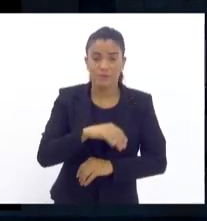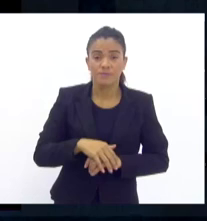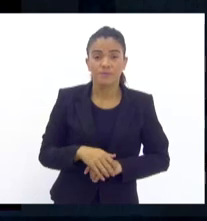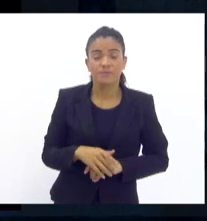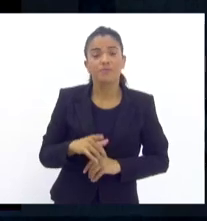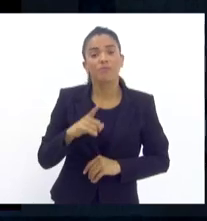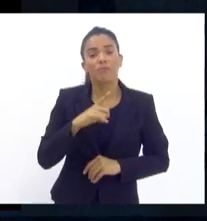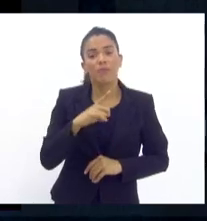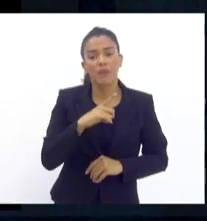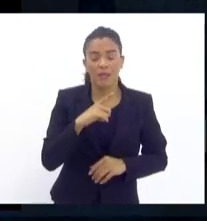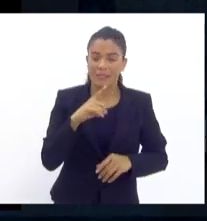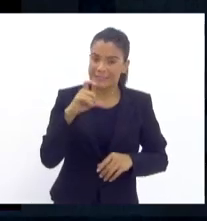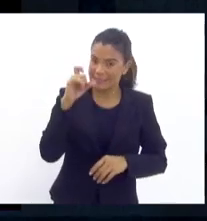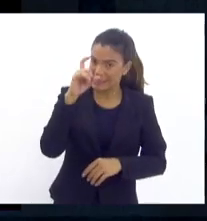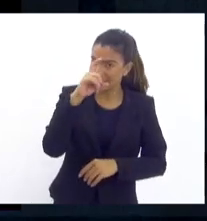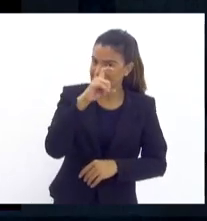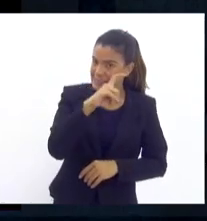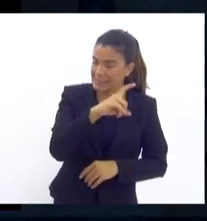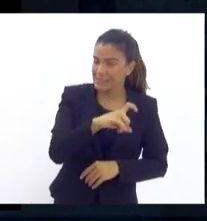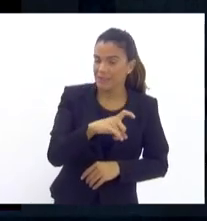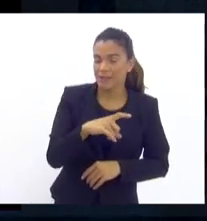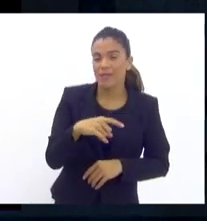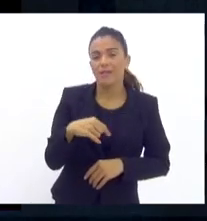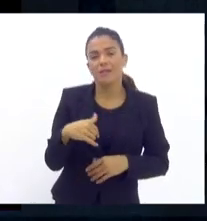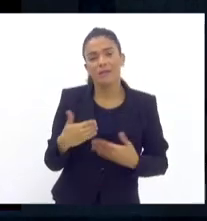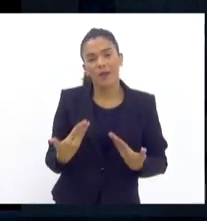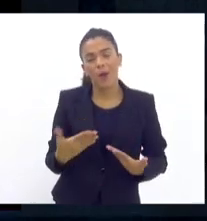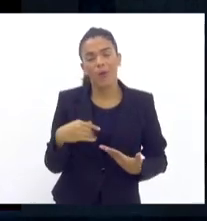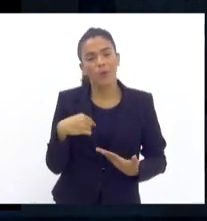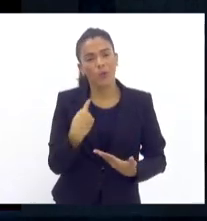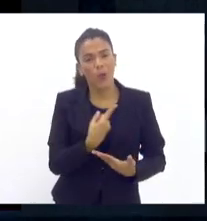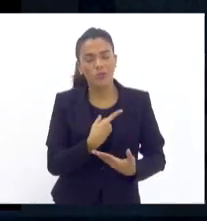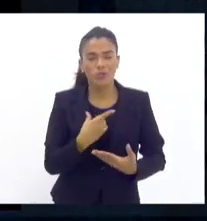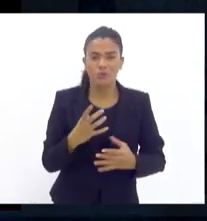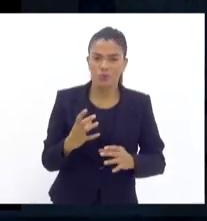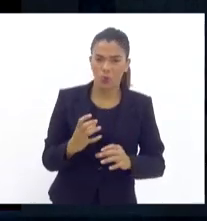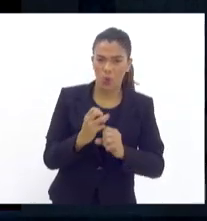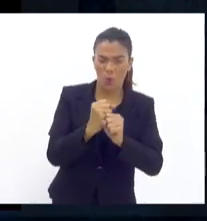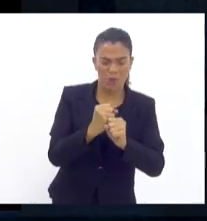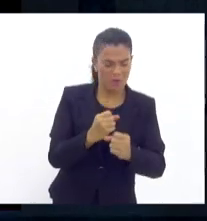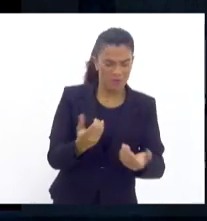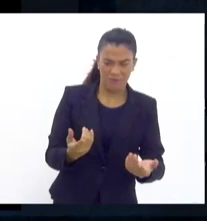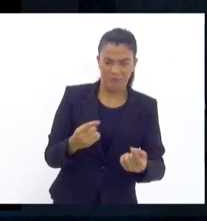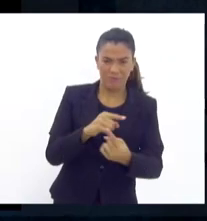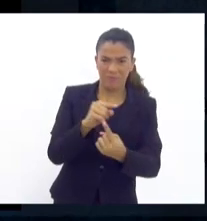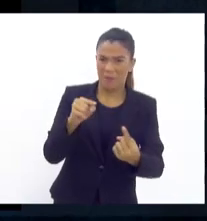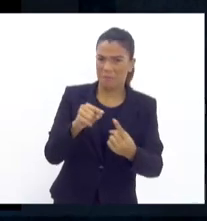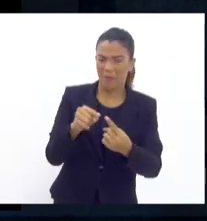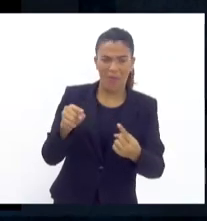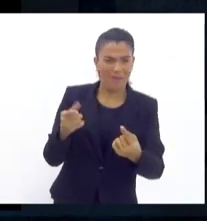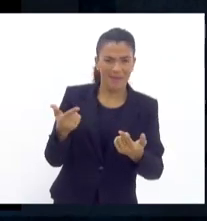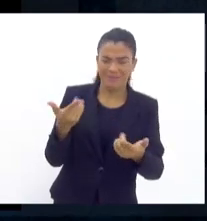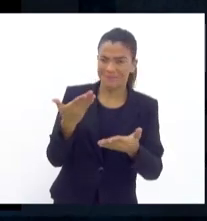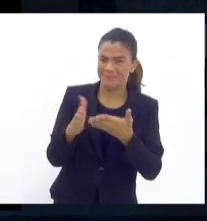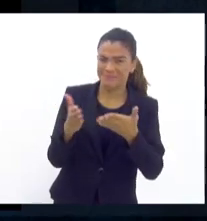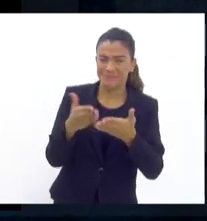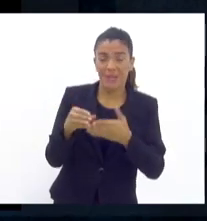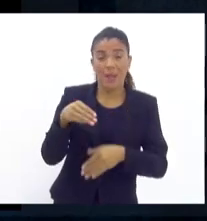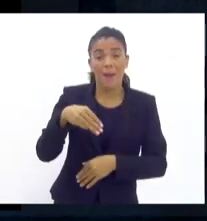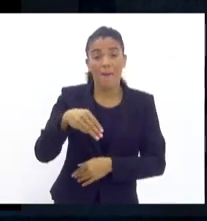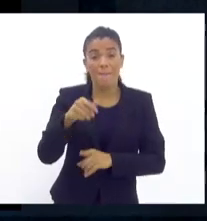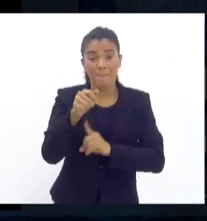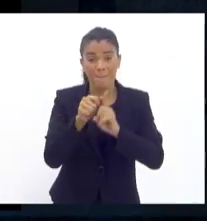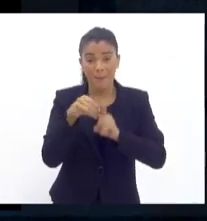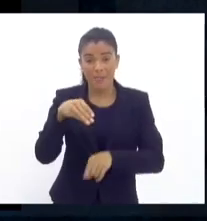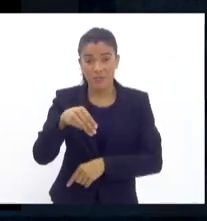contemplam essa área. Então, gente estava com o número fugindo das metas. Então, em março, a gente conseguiu